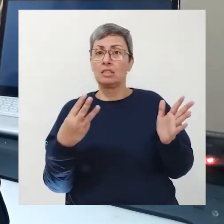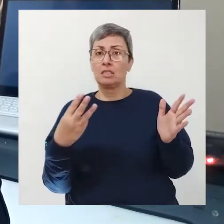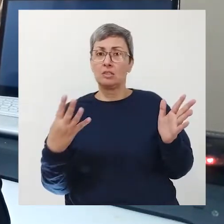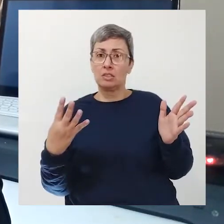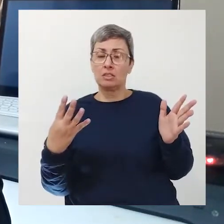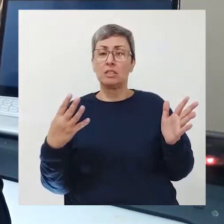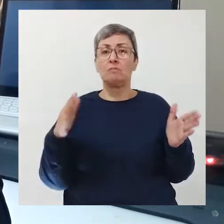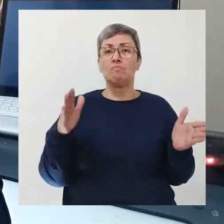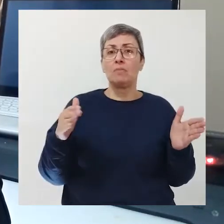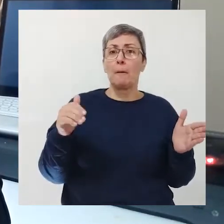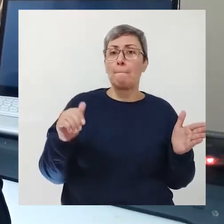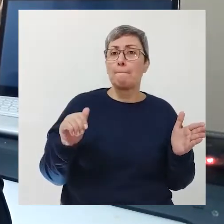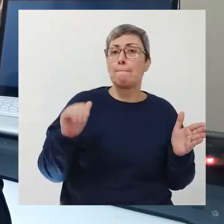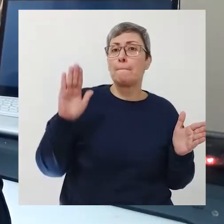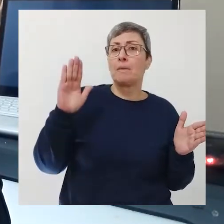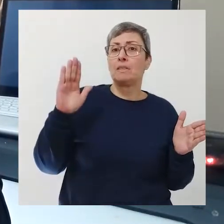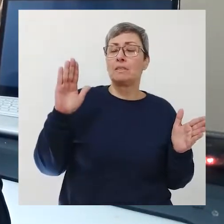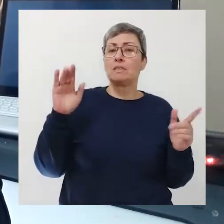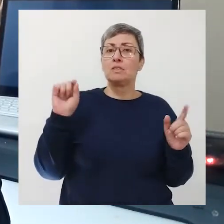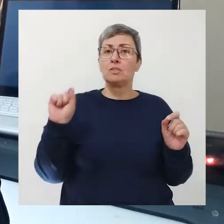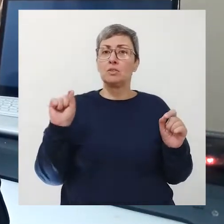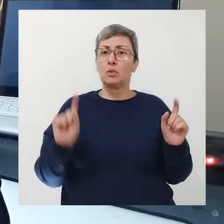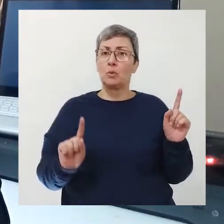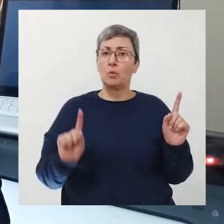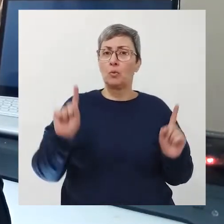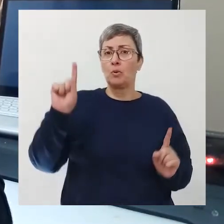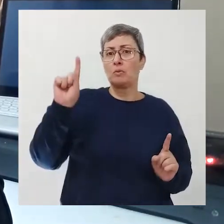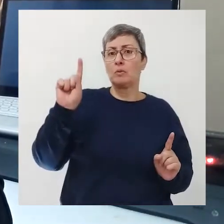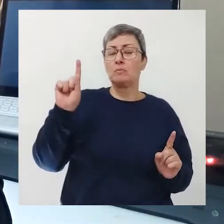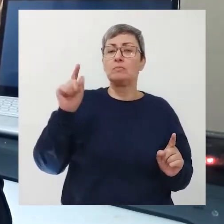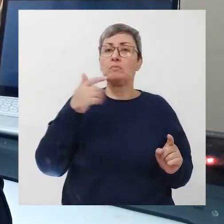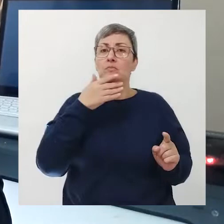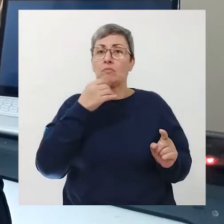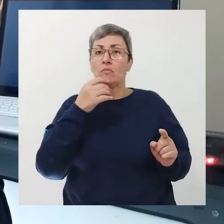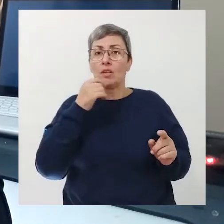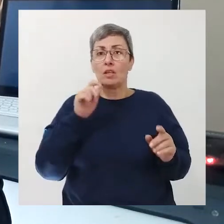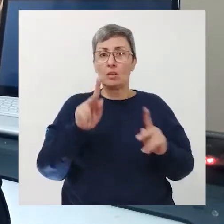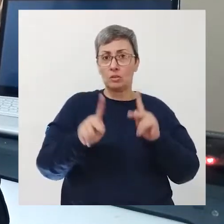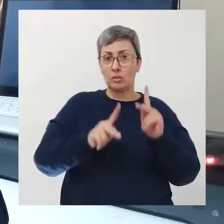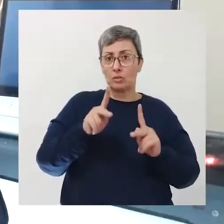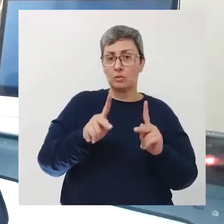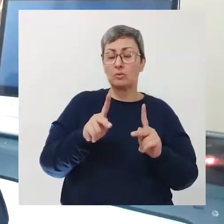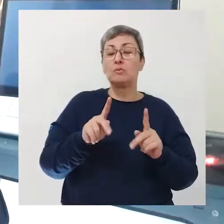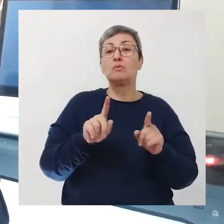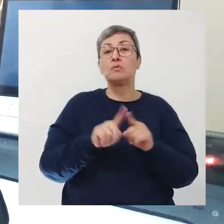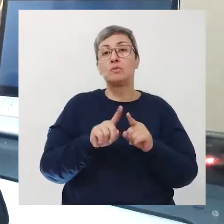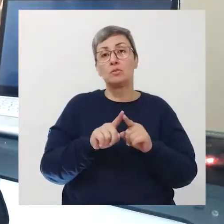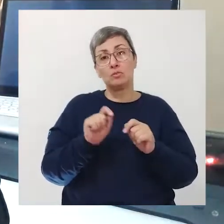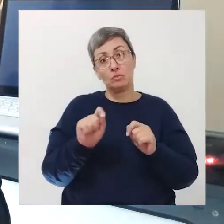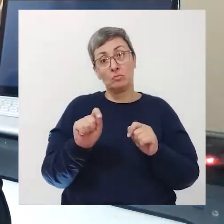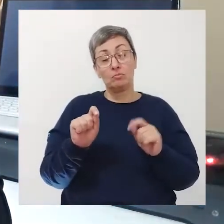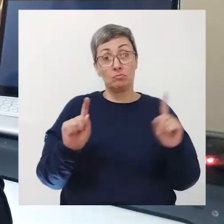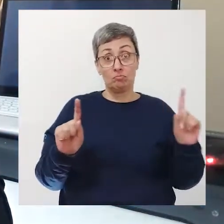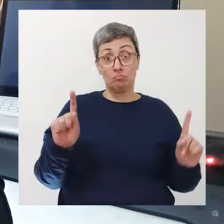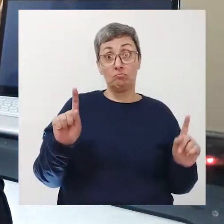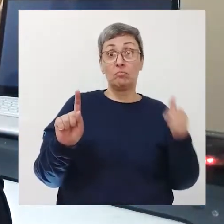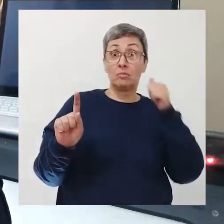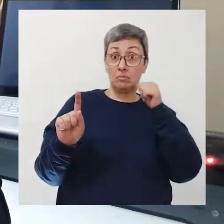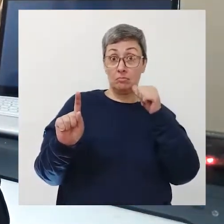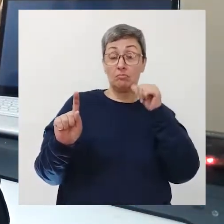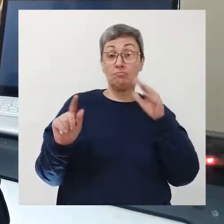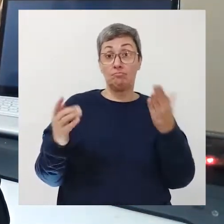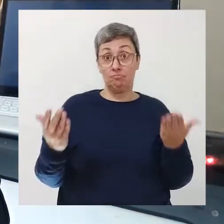existe maior disparidade entre a taxa de mortalidade da população masculina em relação